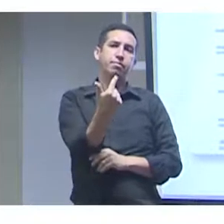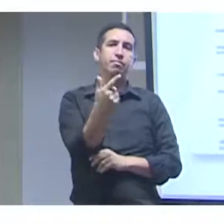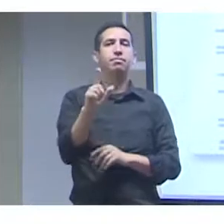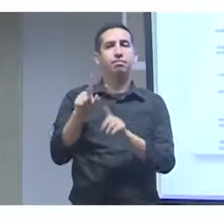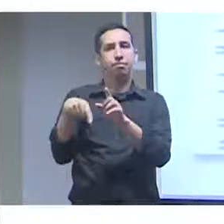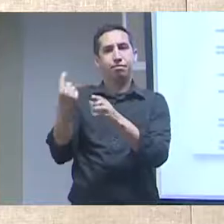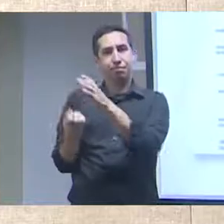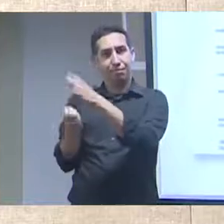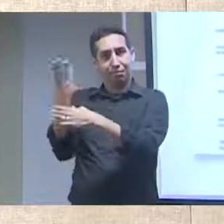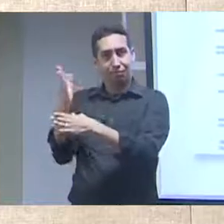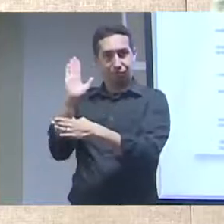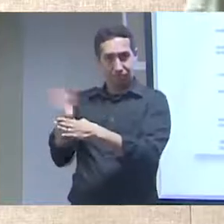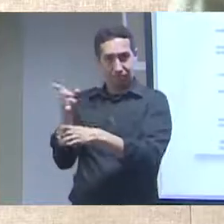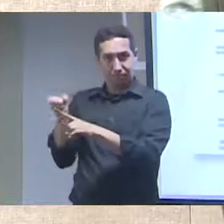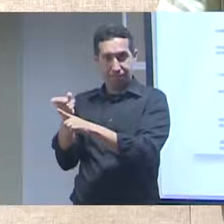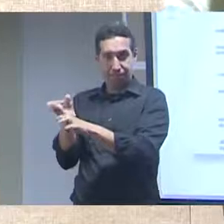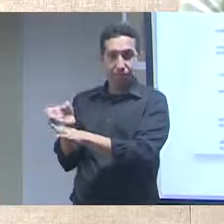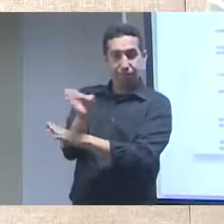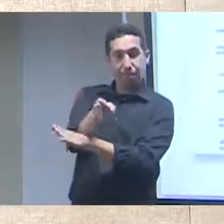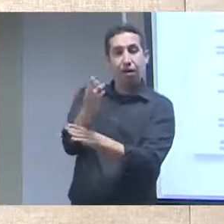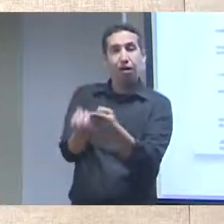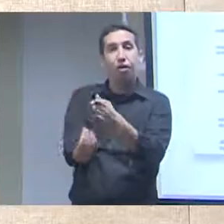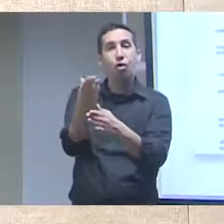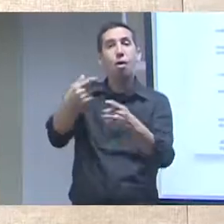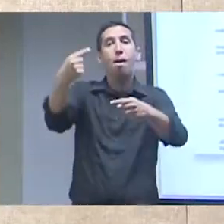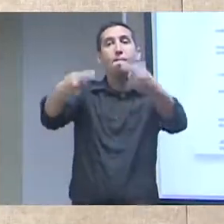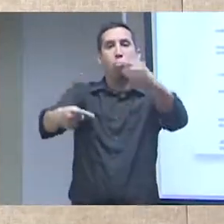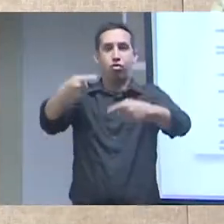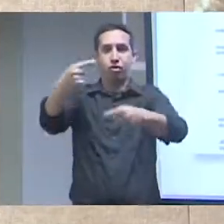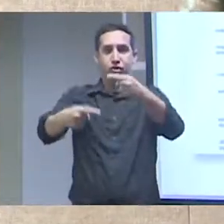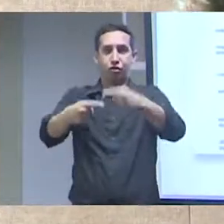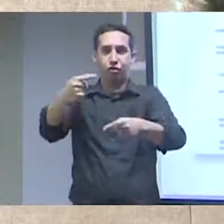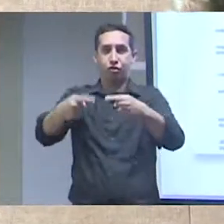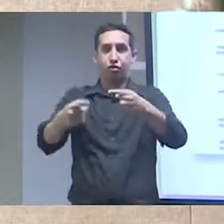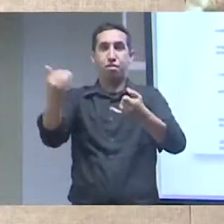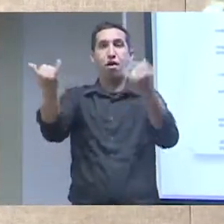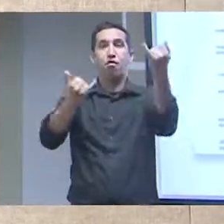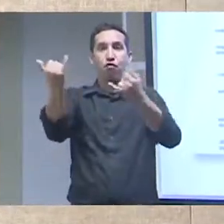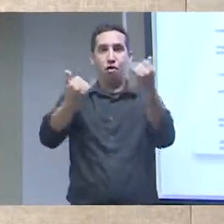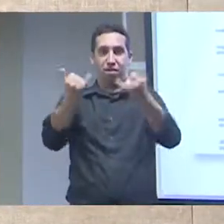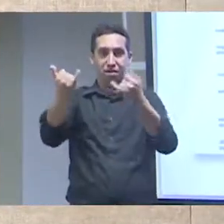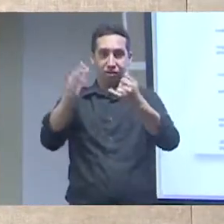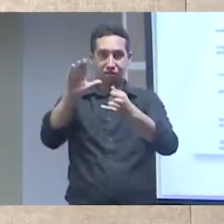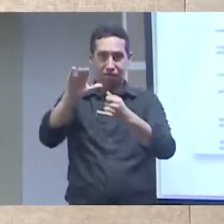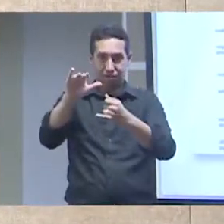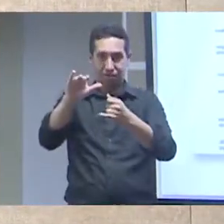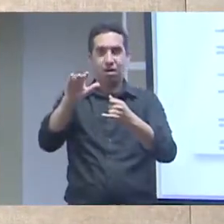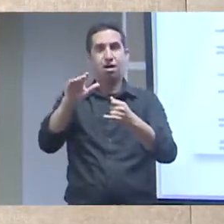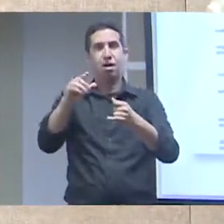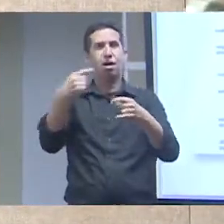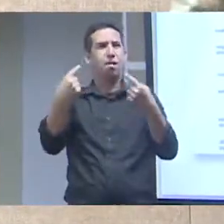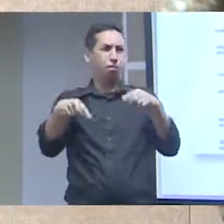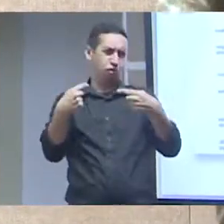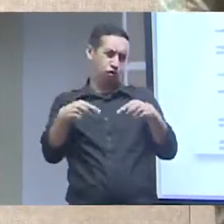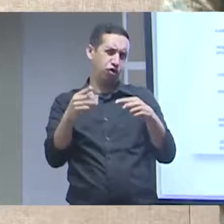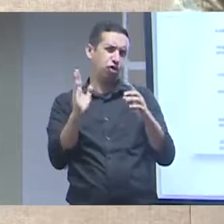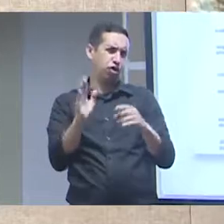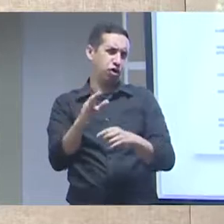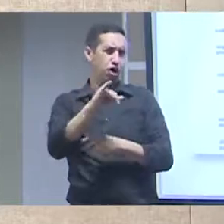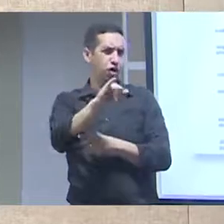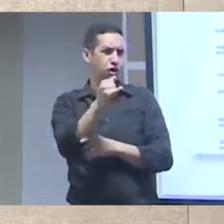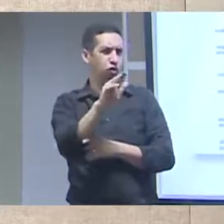Lá em 2012, logo depois da criação, nós lançamos uma política de acesso a dados científicos,